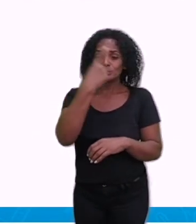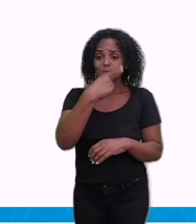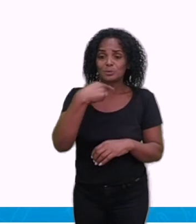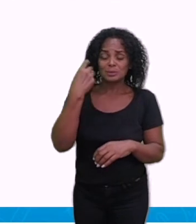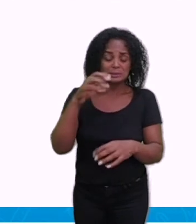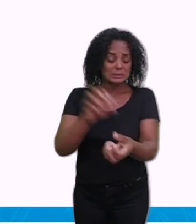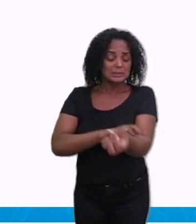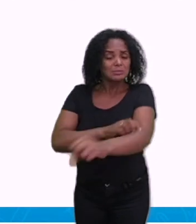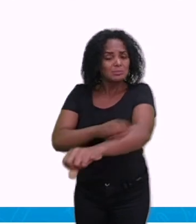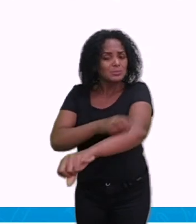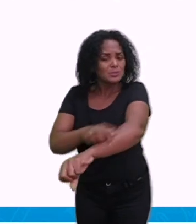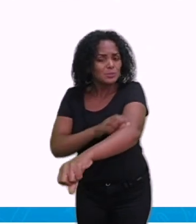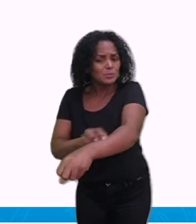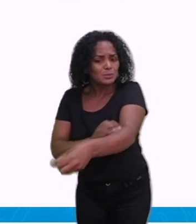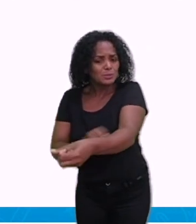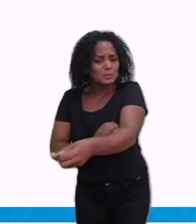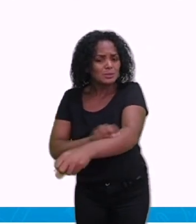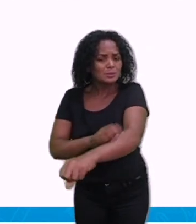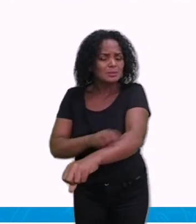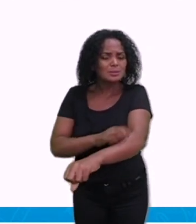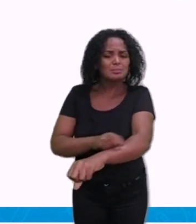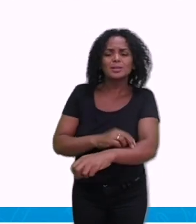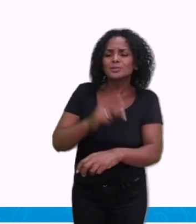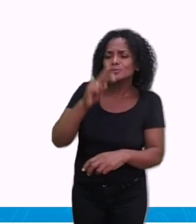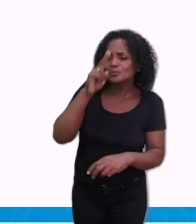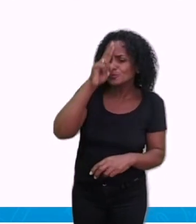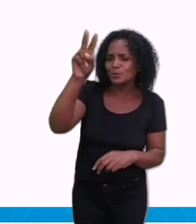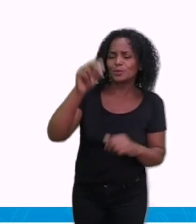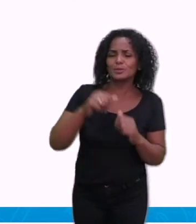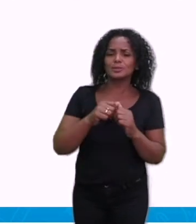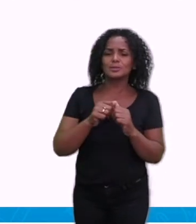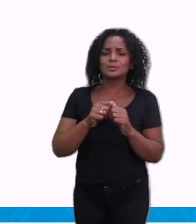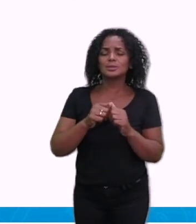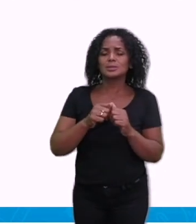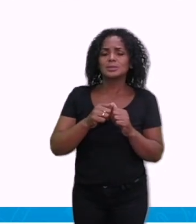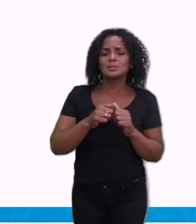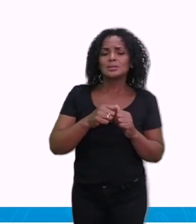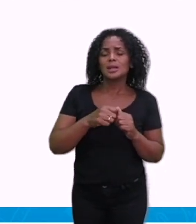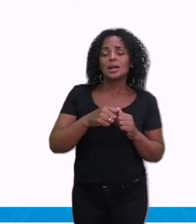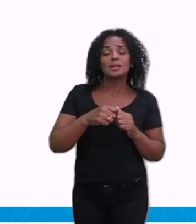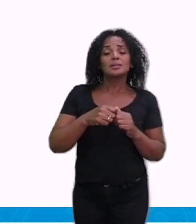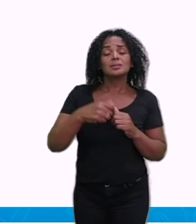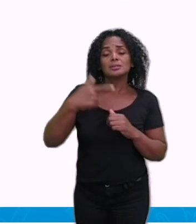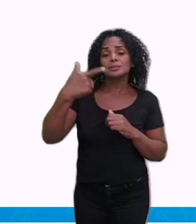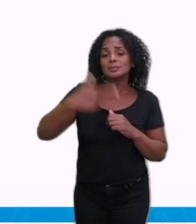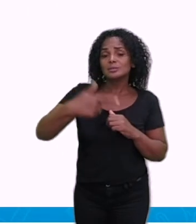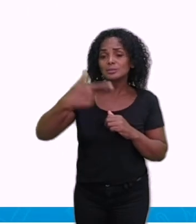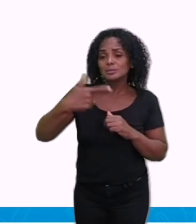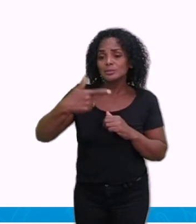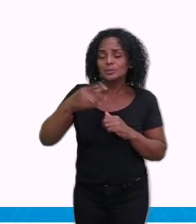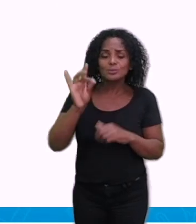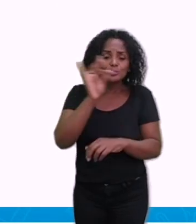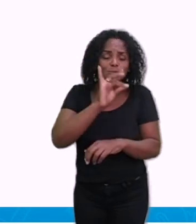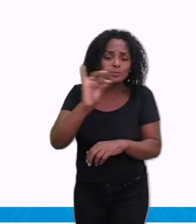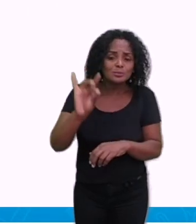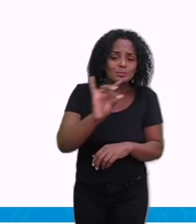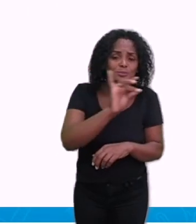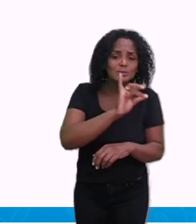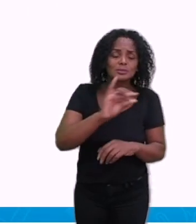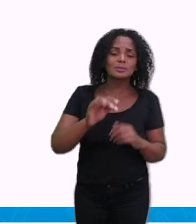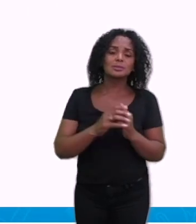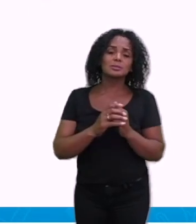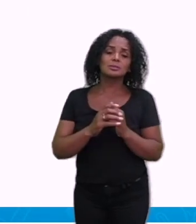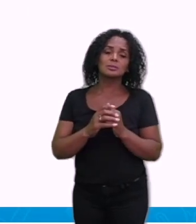Coceira, ela é mais intensa na chikungunha e ela apresenta na maioria das